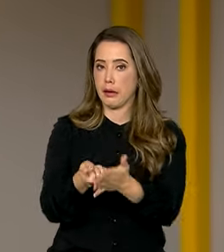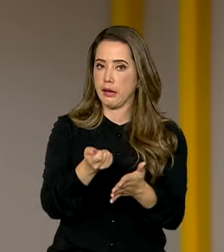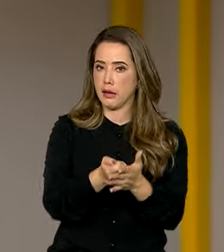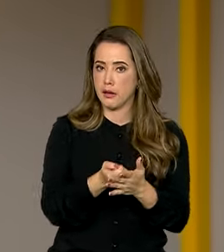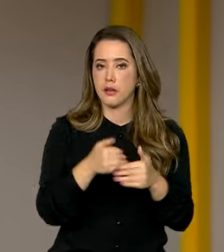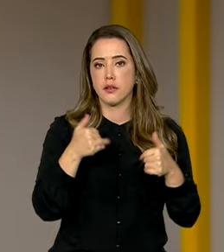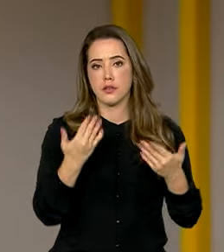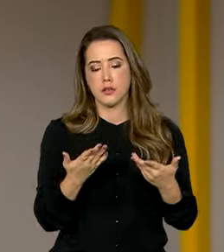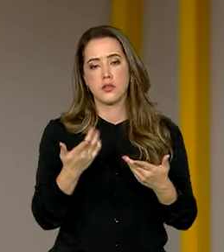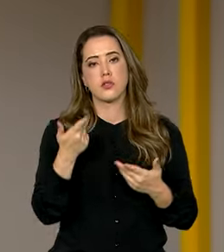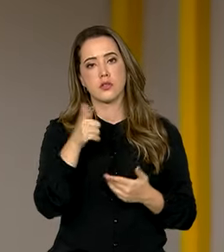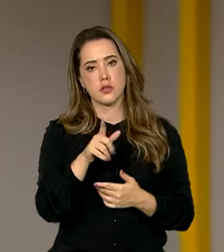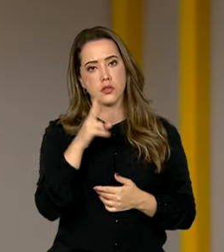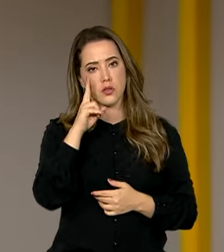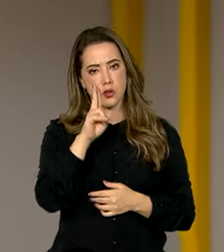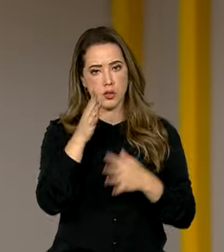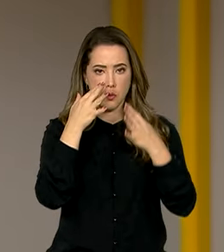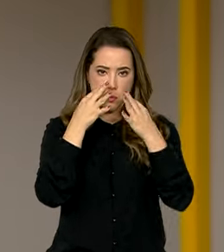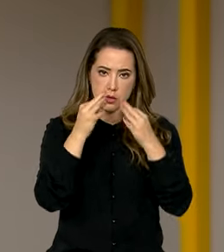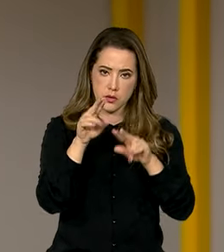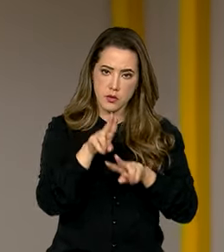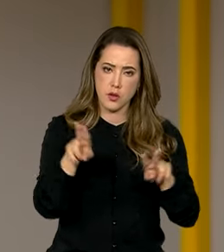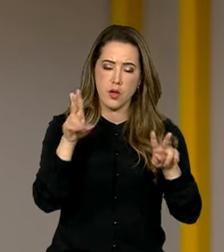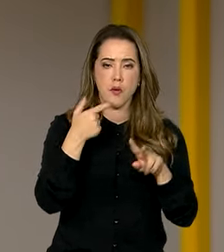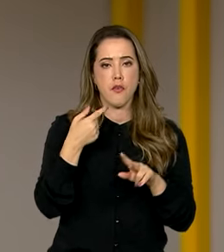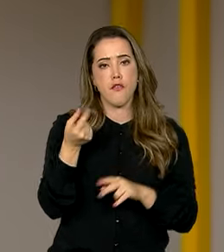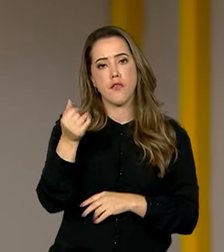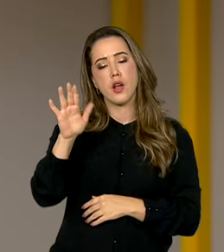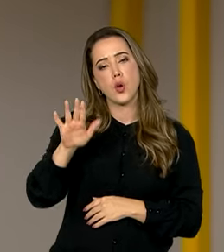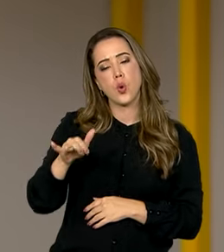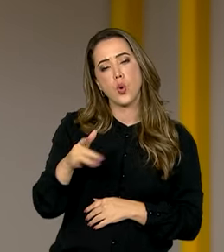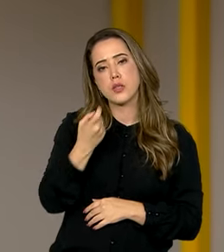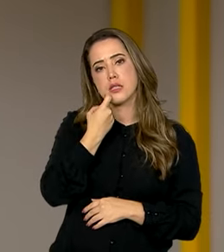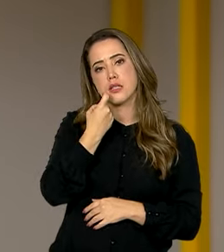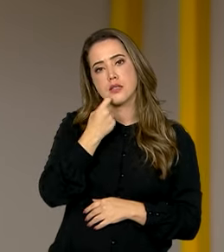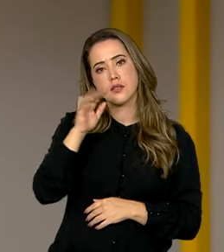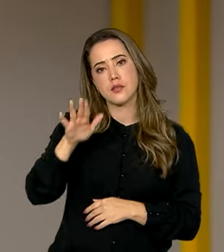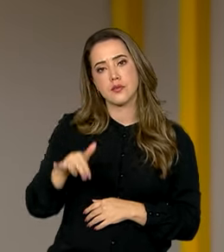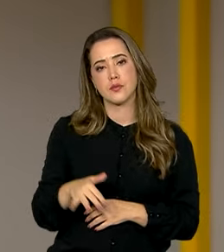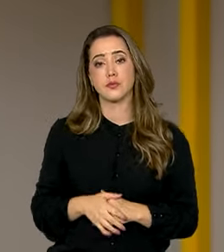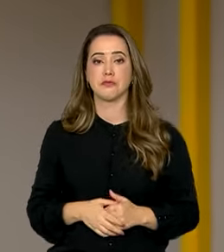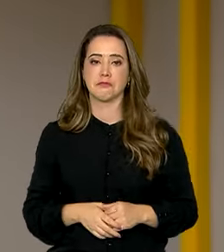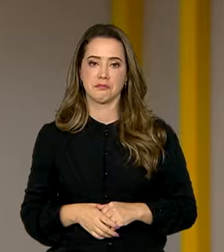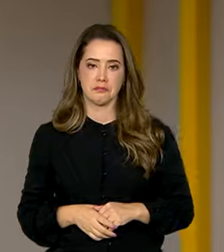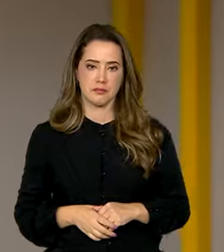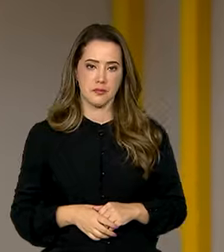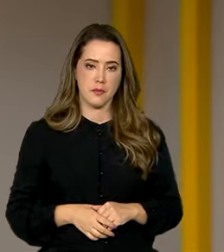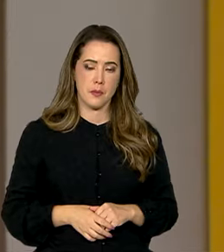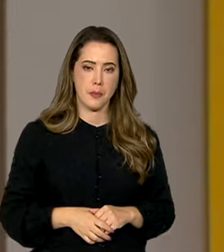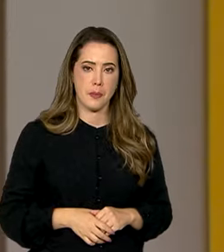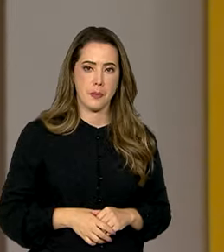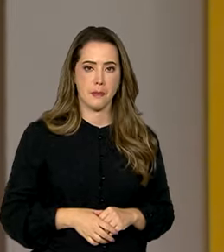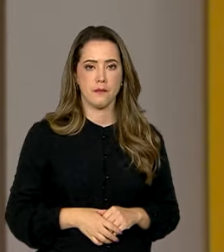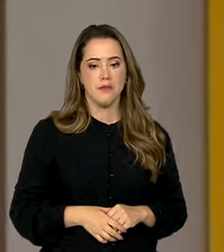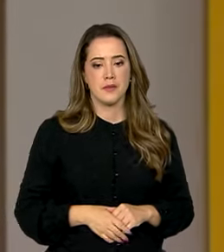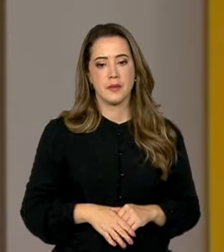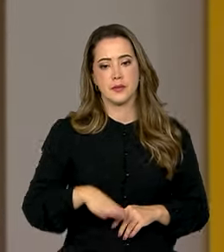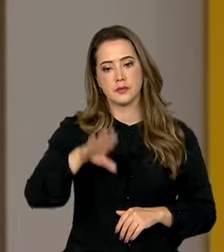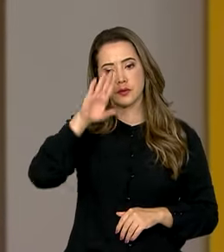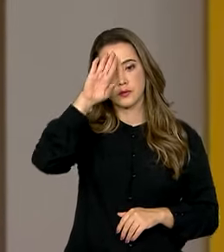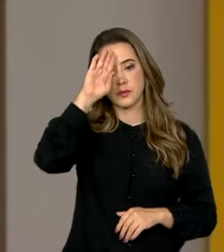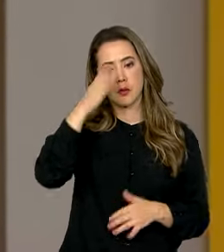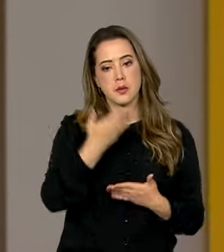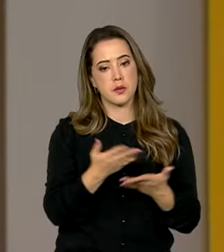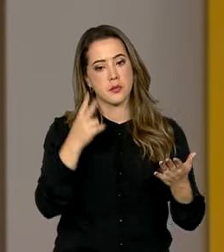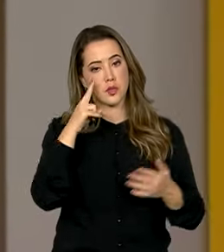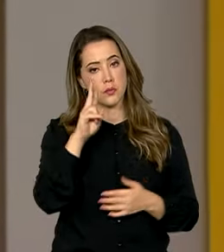Então, esse é mais um motivo para ficar de olho nas promoções nesses dias por causa da Black Friday. Principalmente para